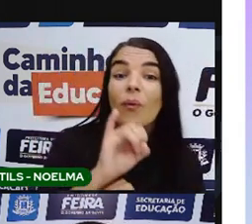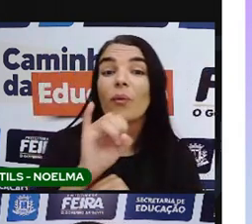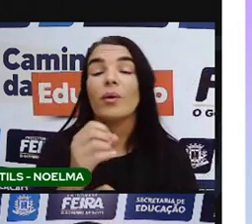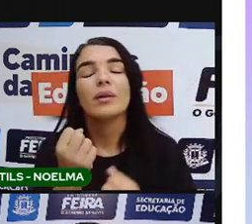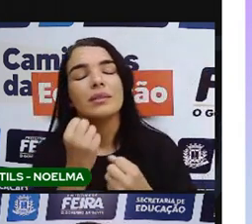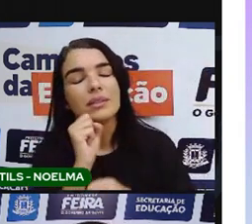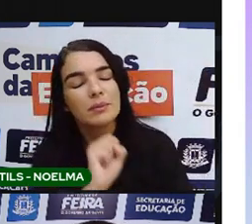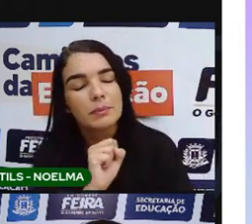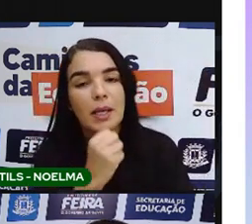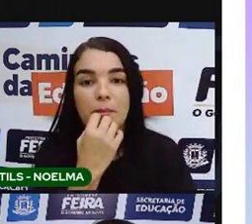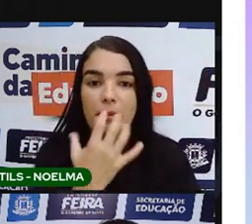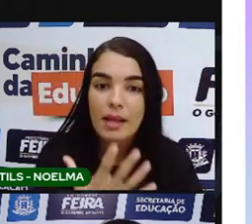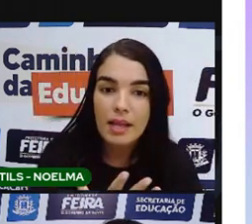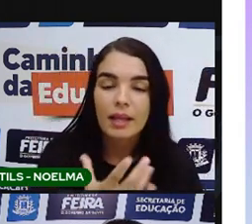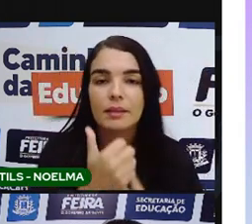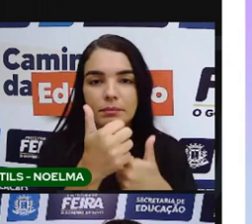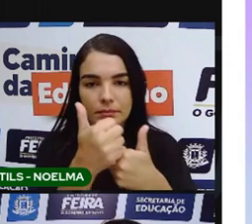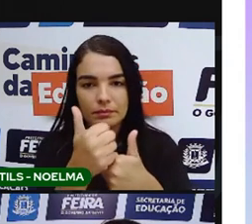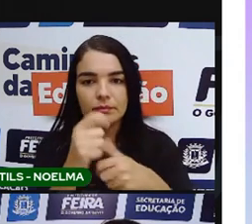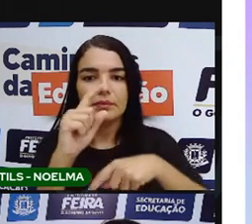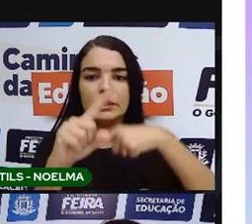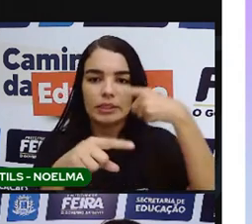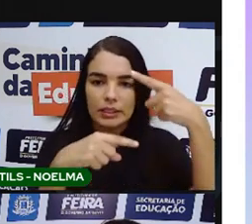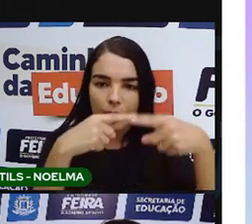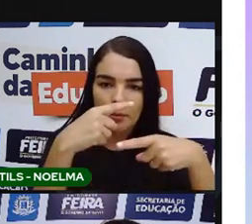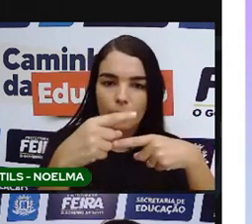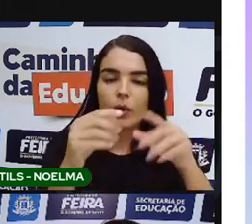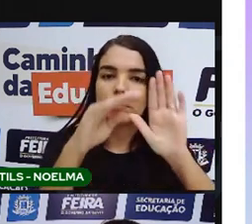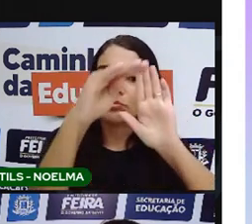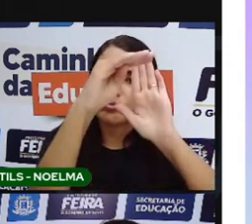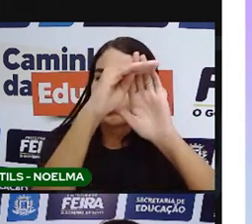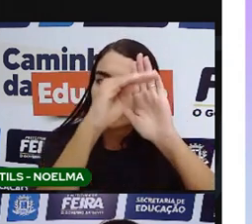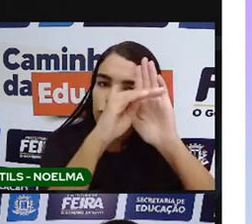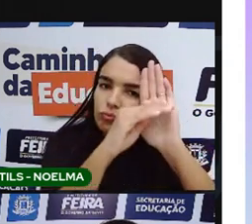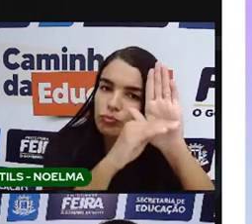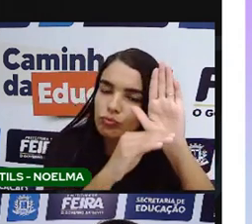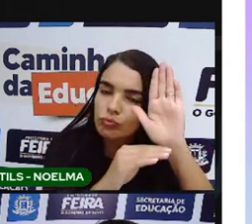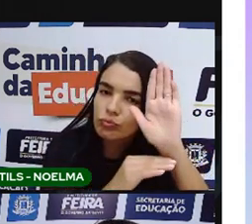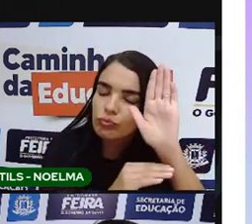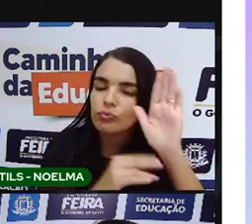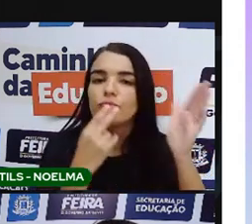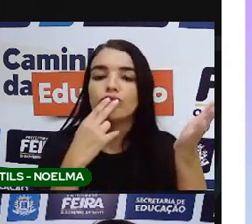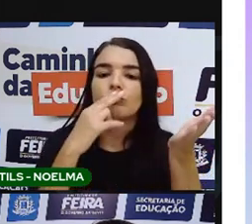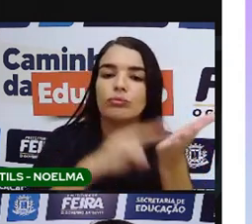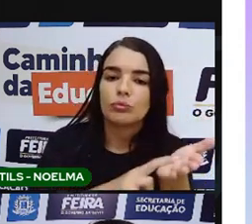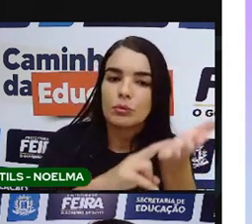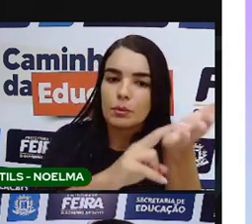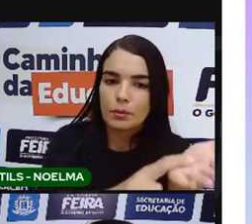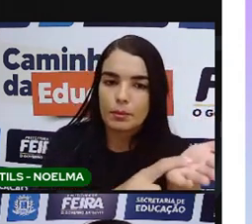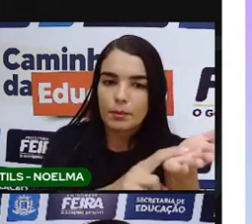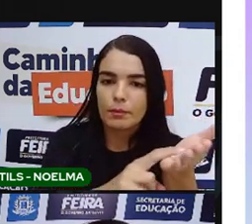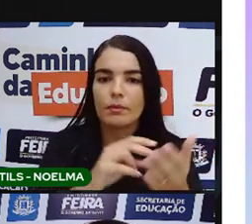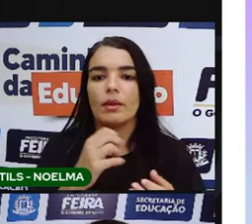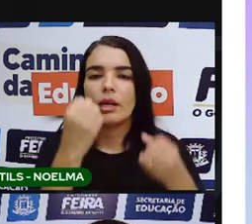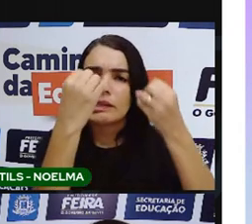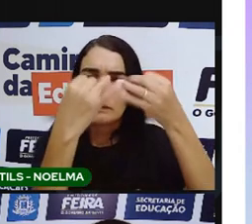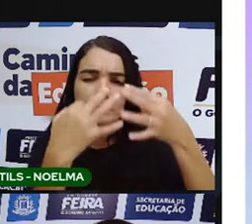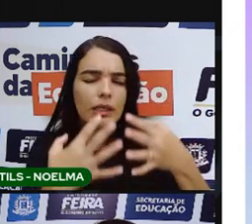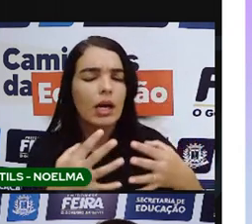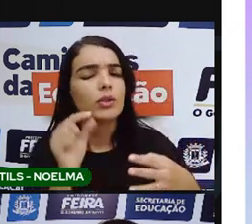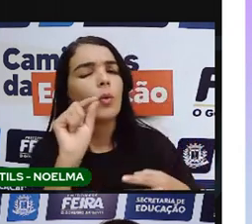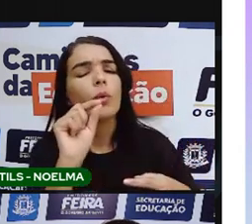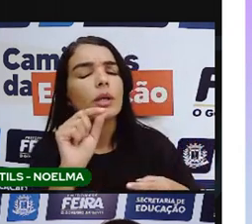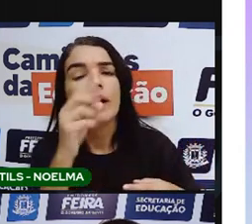espero que esteja bem. E, assim, vocês vão começar a desenvolver o corpo da carta, tá? Explicando